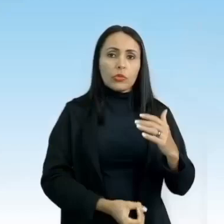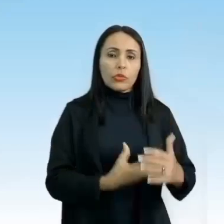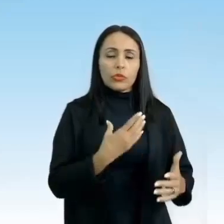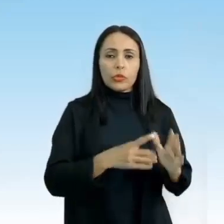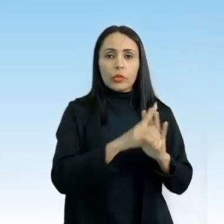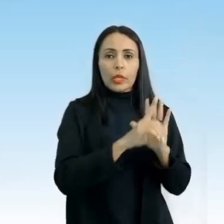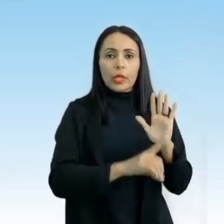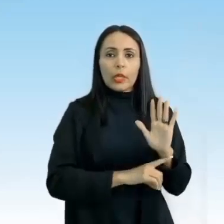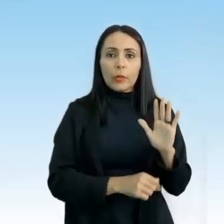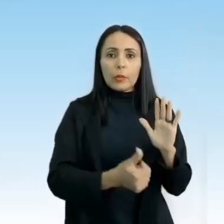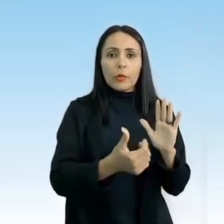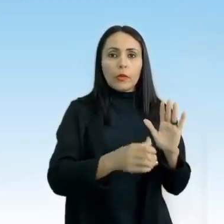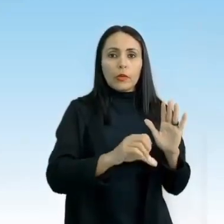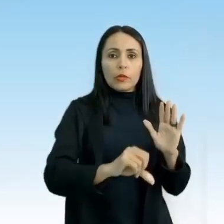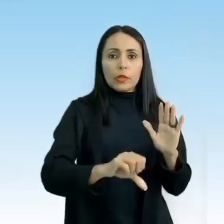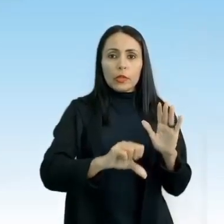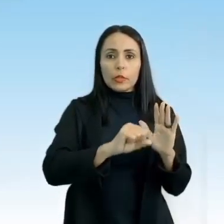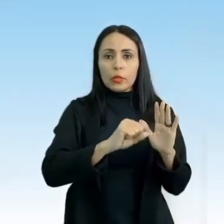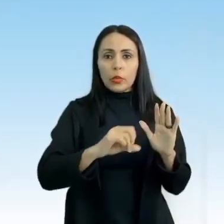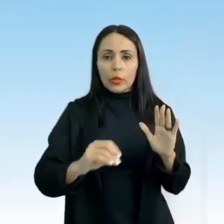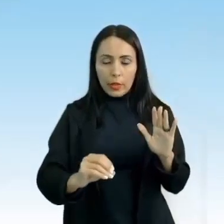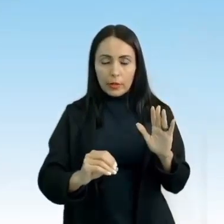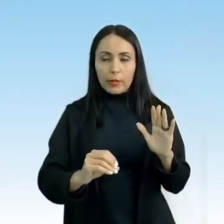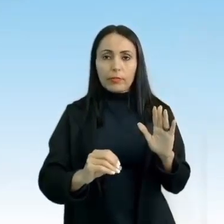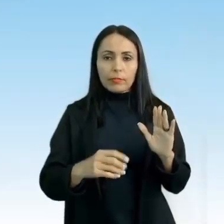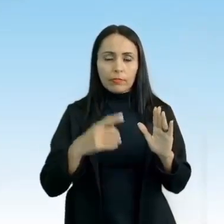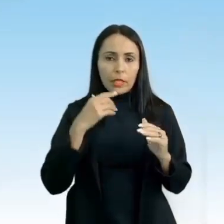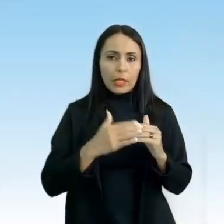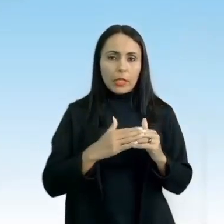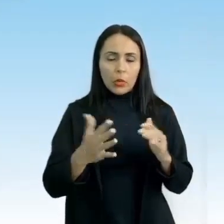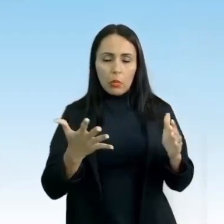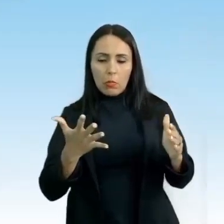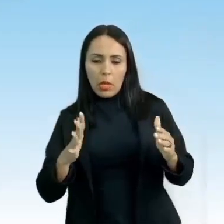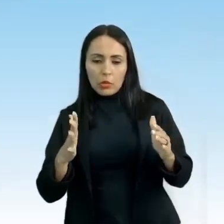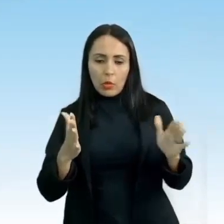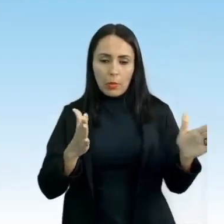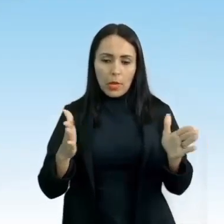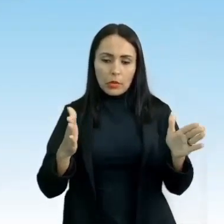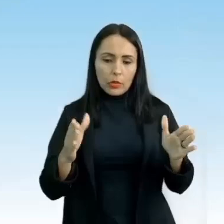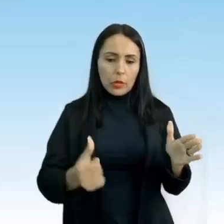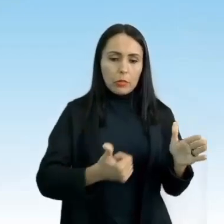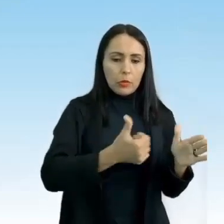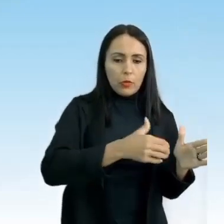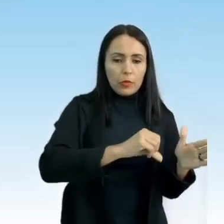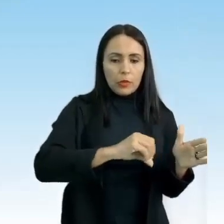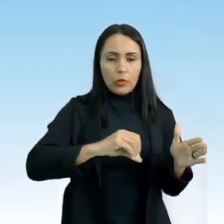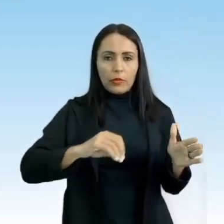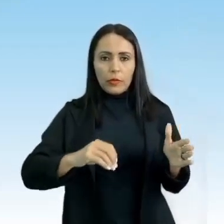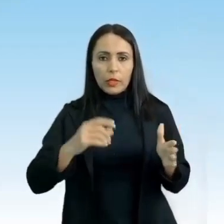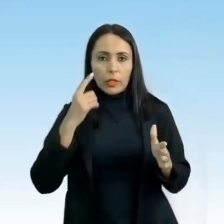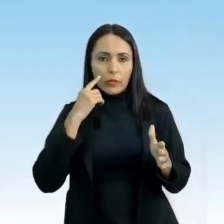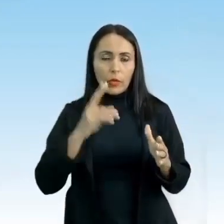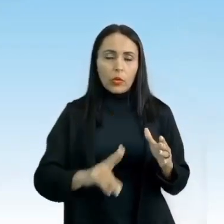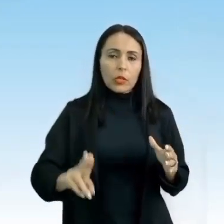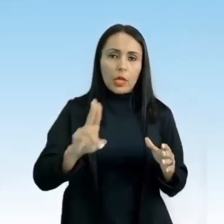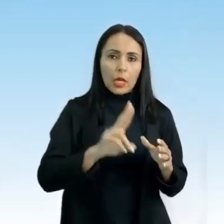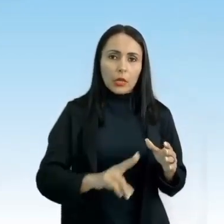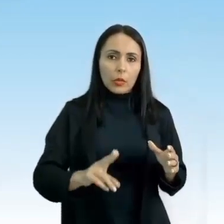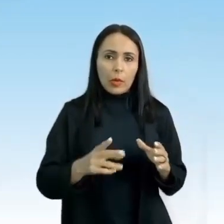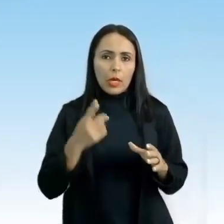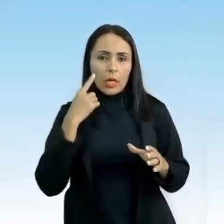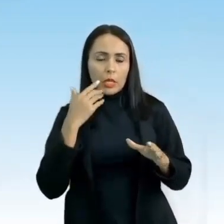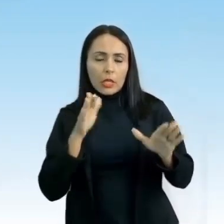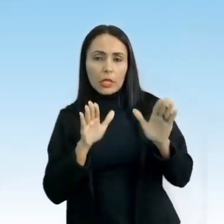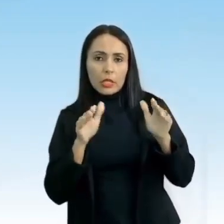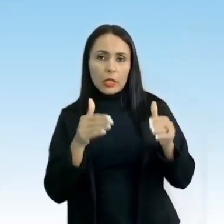década de 1980 e início da década de 1990, quando foi usado para designar